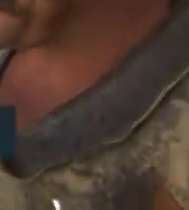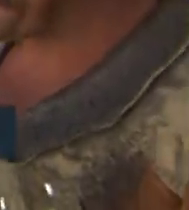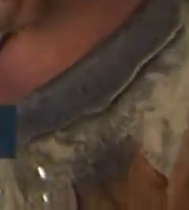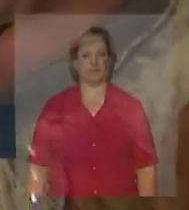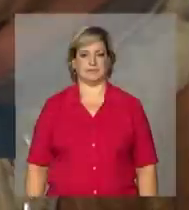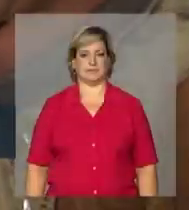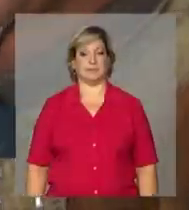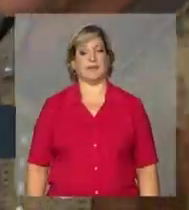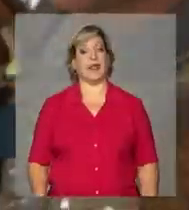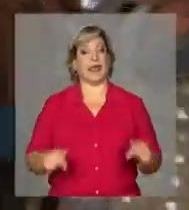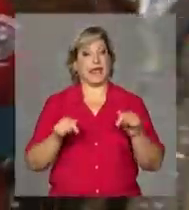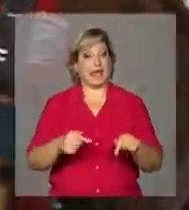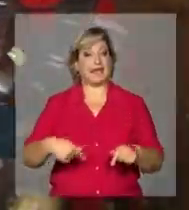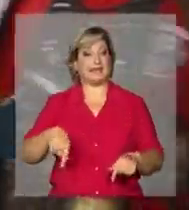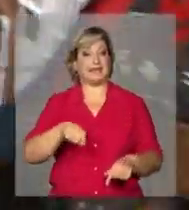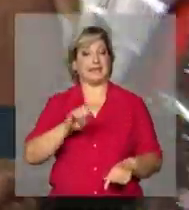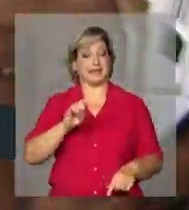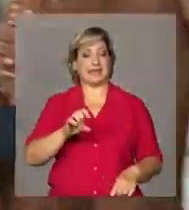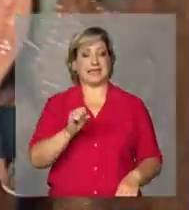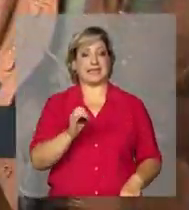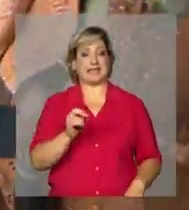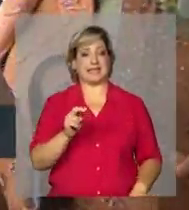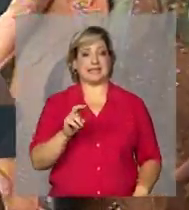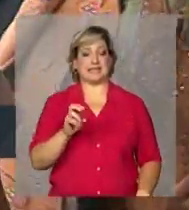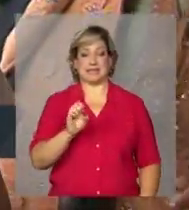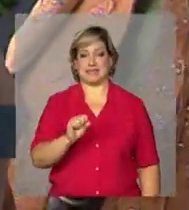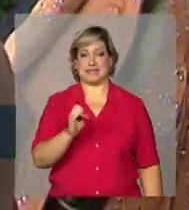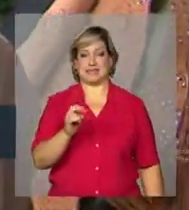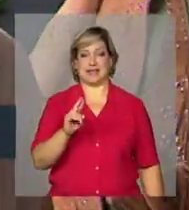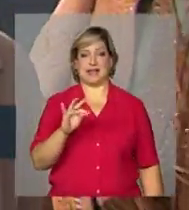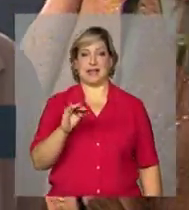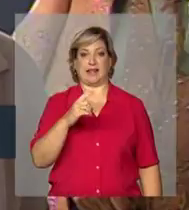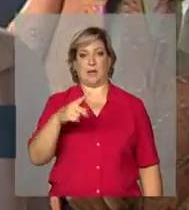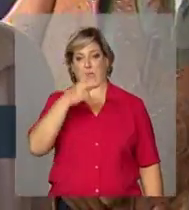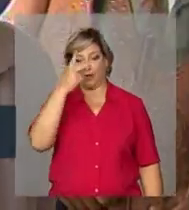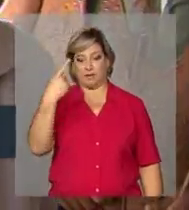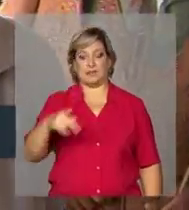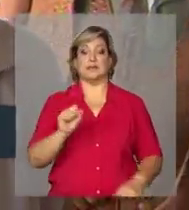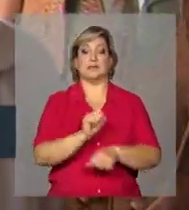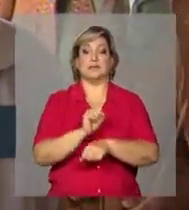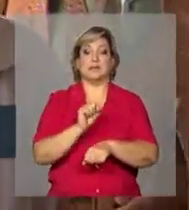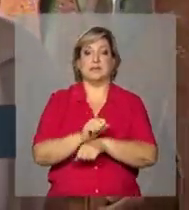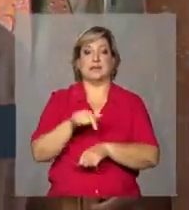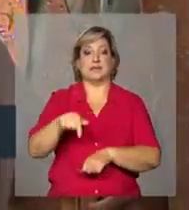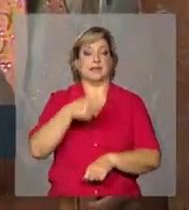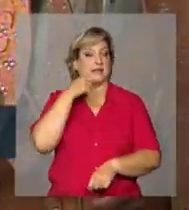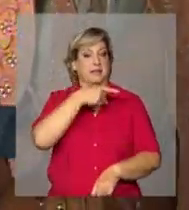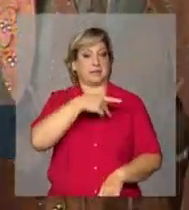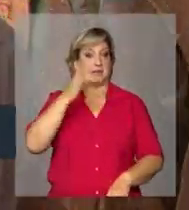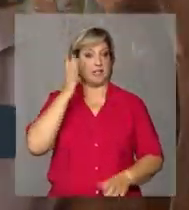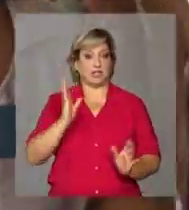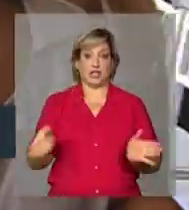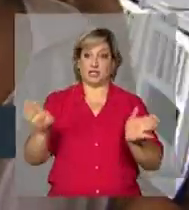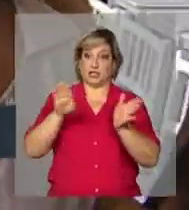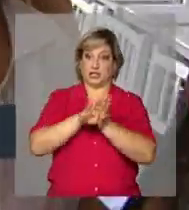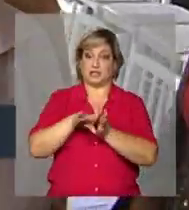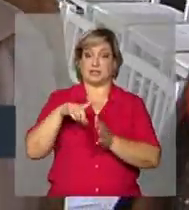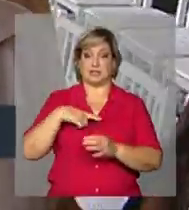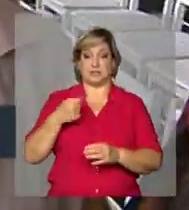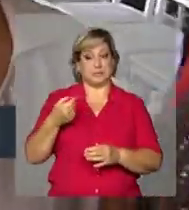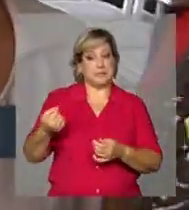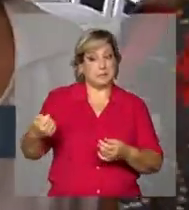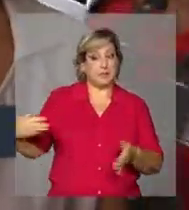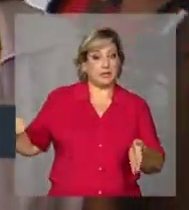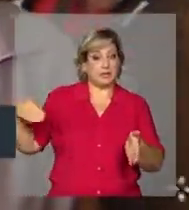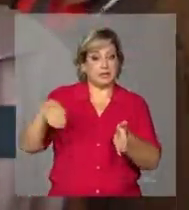Então esses são os sertanejos que aguardam a chegada da presidenta Dilma Rousseff, que já está a caminho